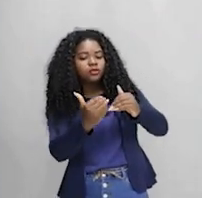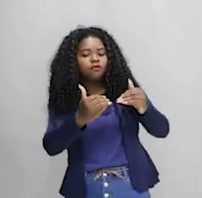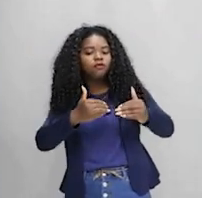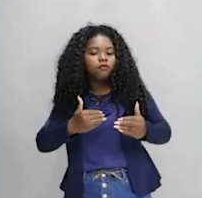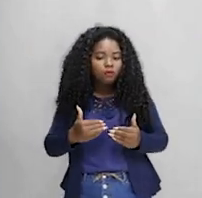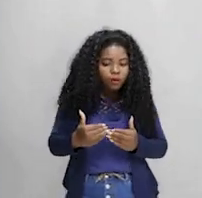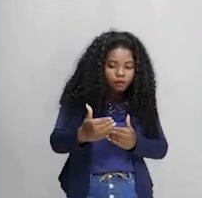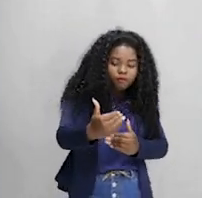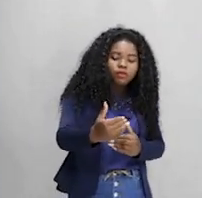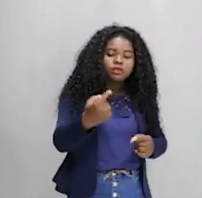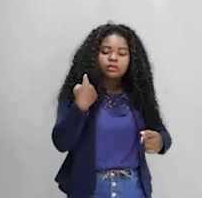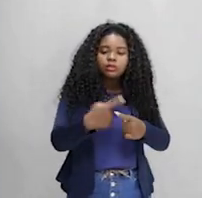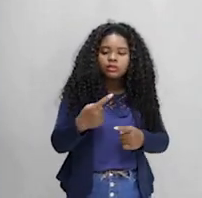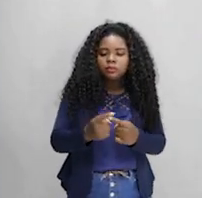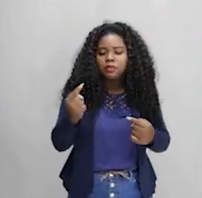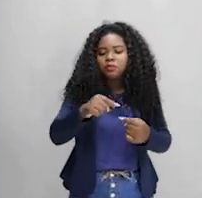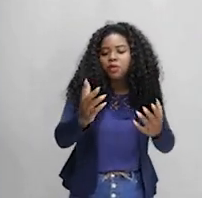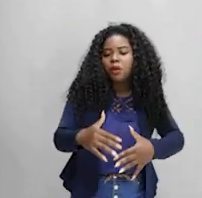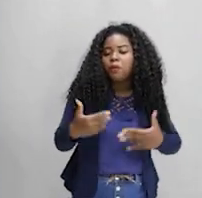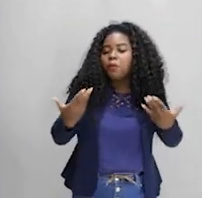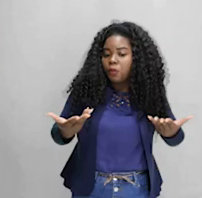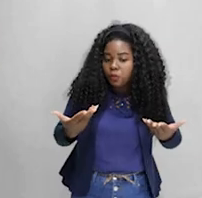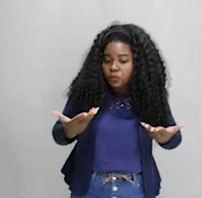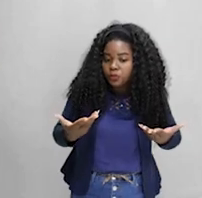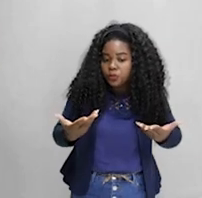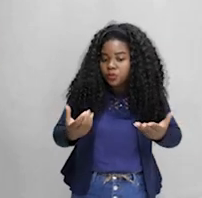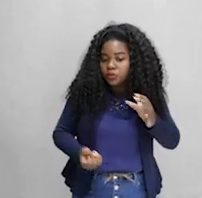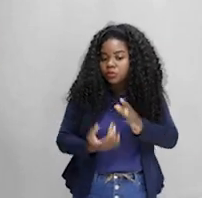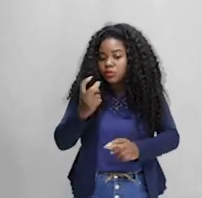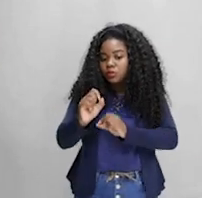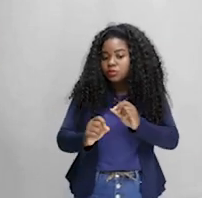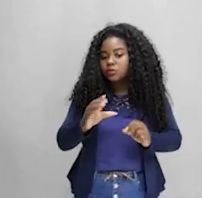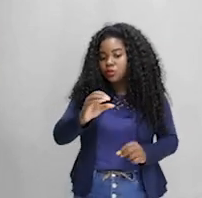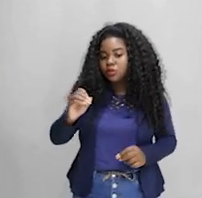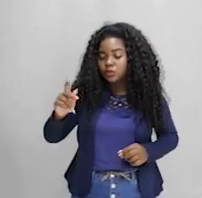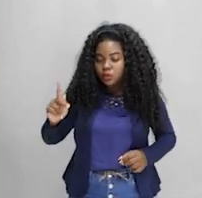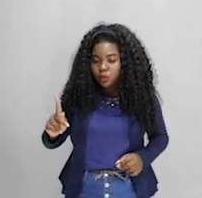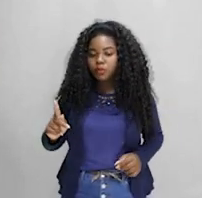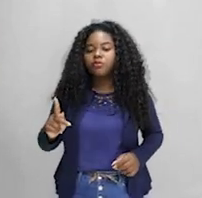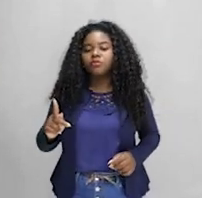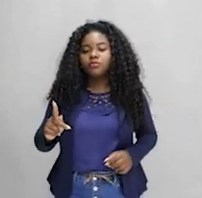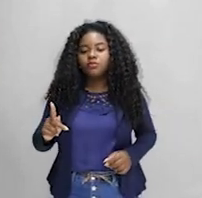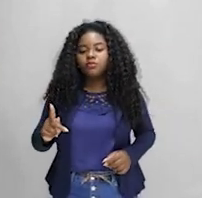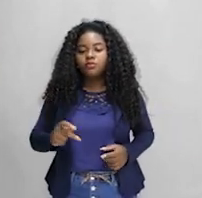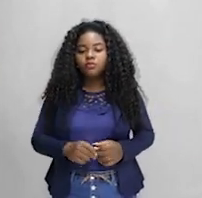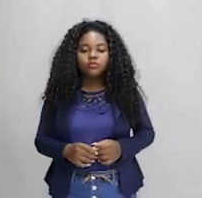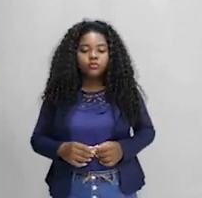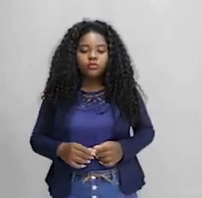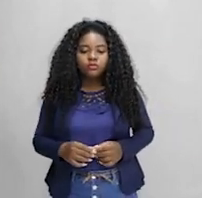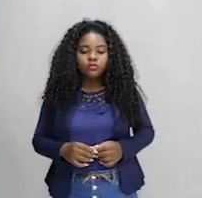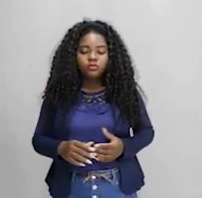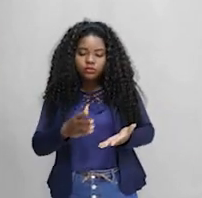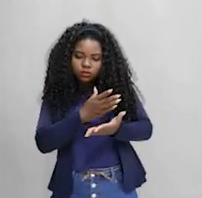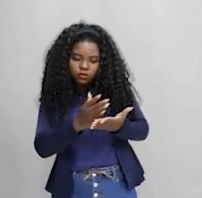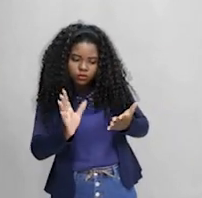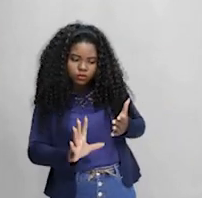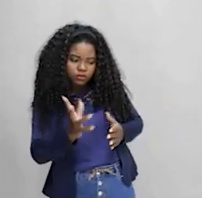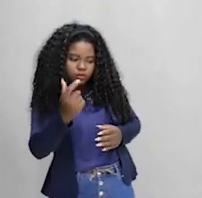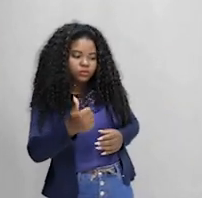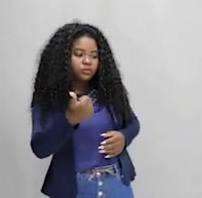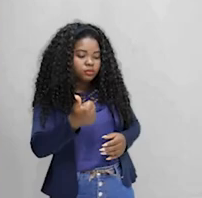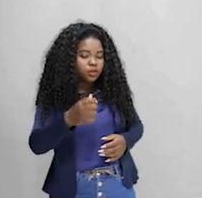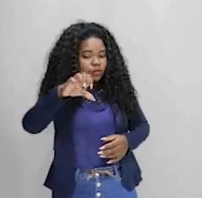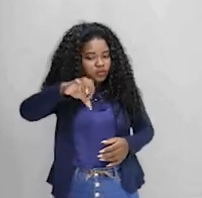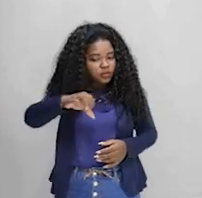novas medidas. E nesse contexto surgem as COPs, as chamadas Conferências das Partes, que vão começar a ocorrer a partir de